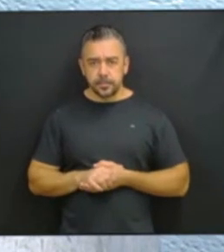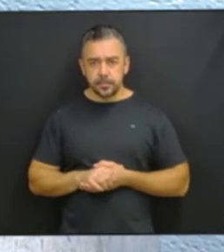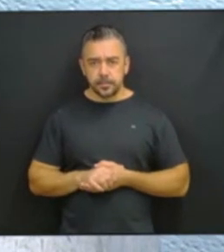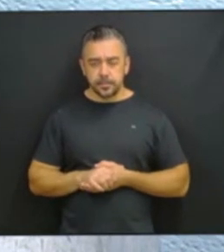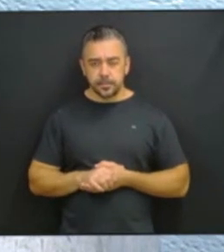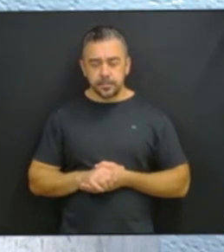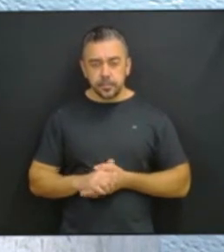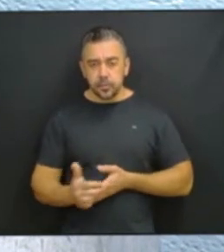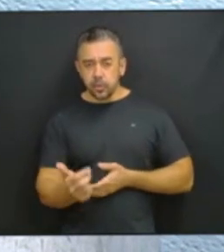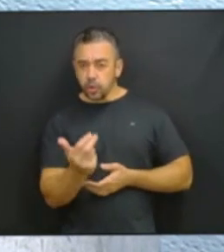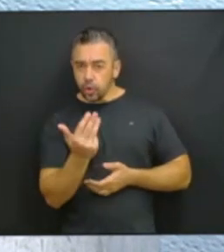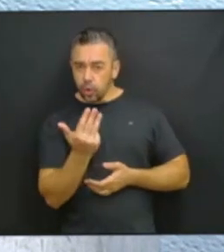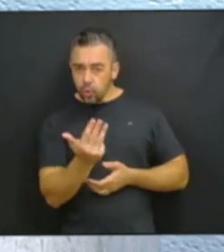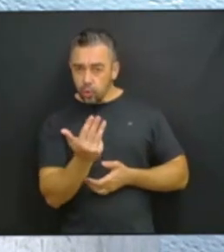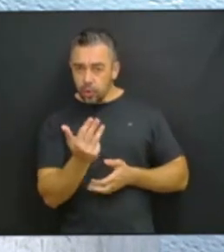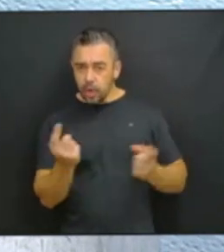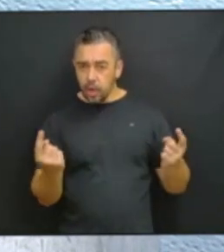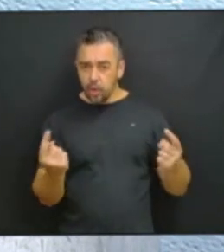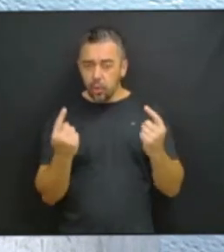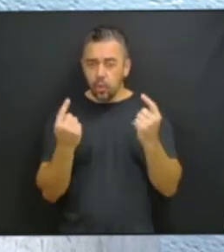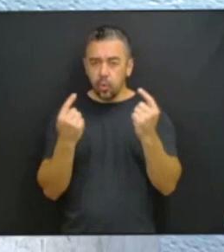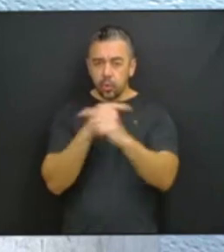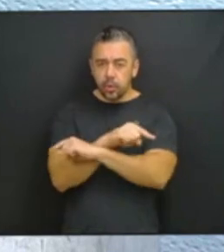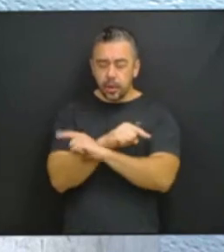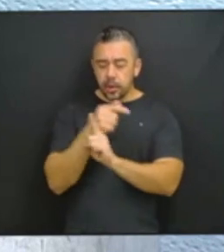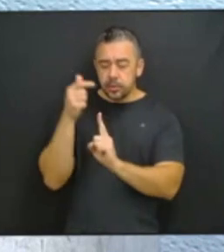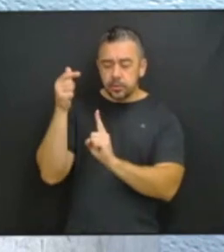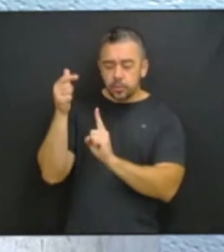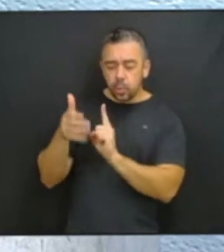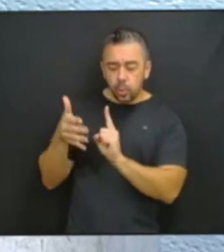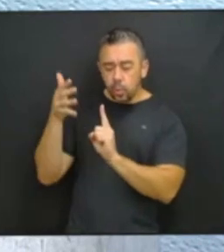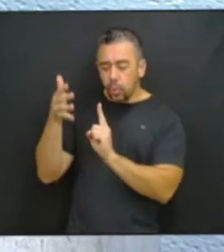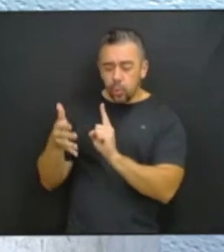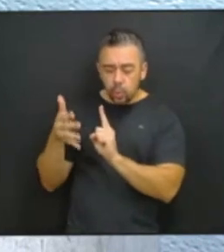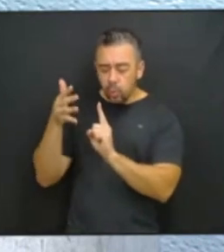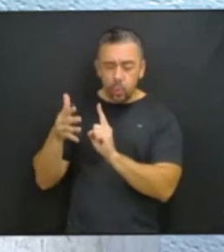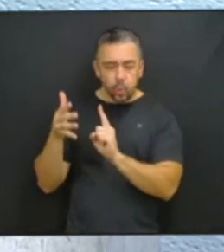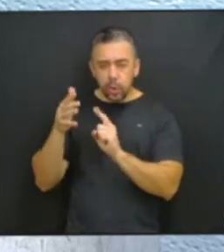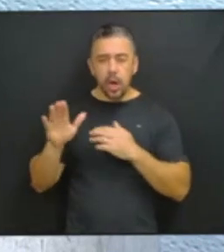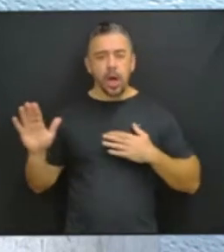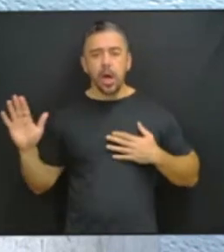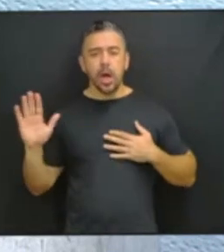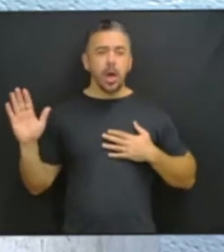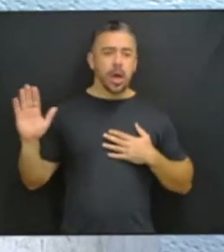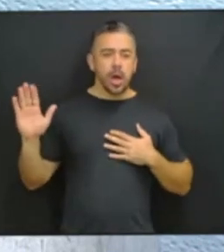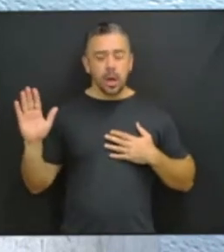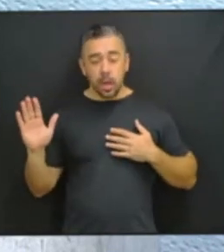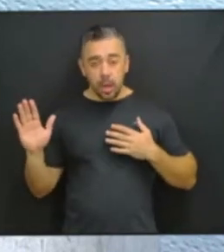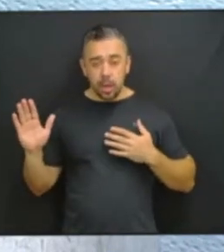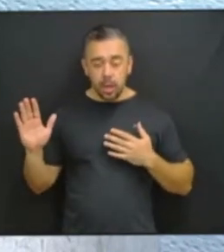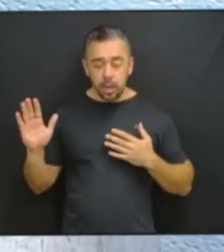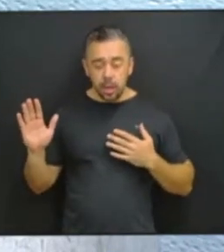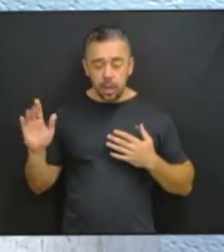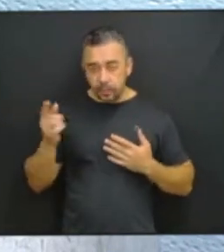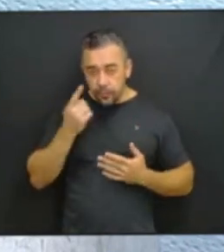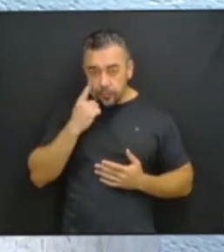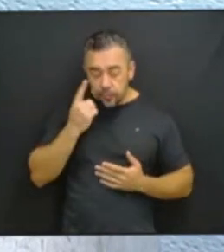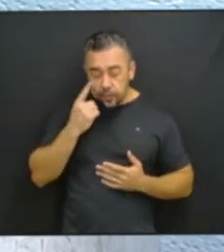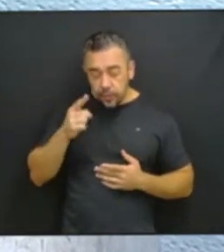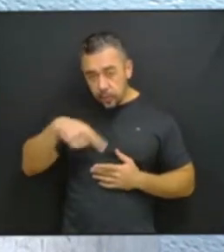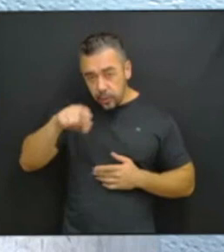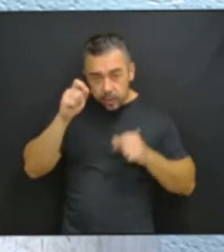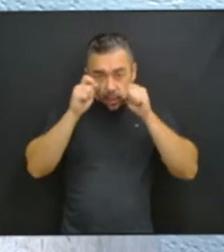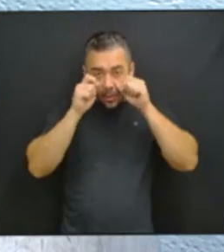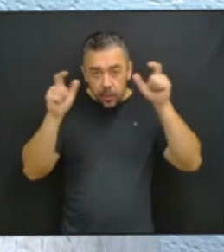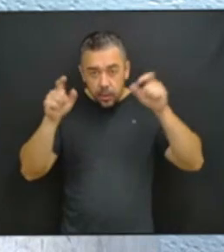Lula, ao contrário do discurso que foi feito na campanha, vejam a barbaridade. Quero chamar a atenção aos